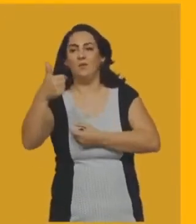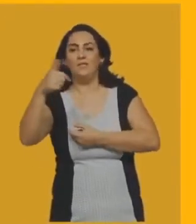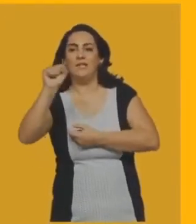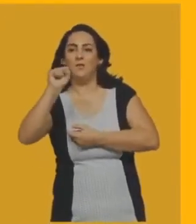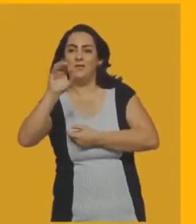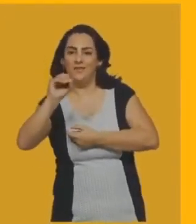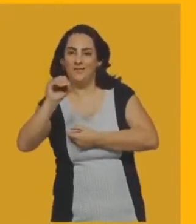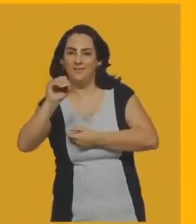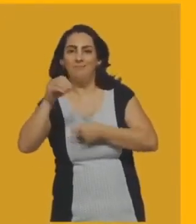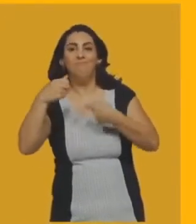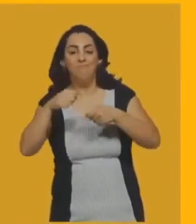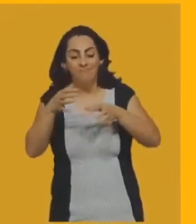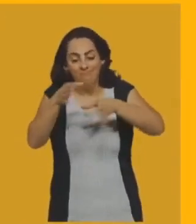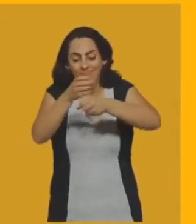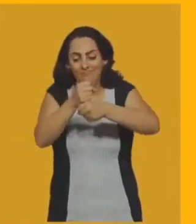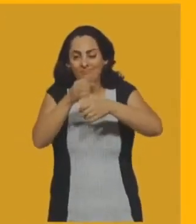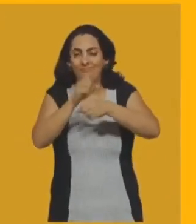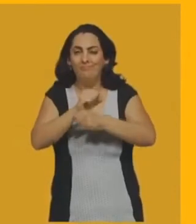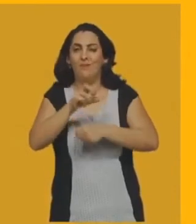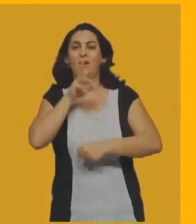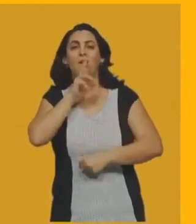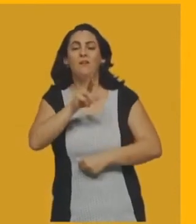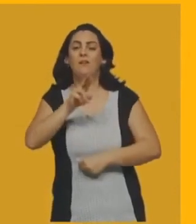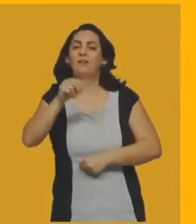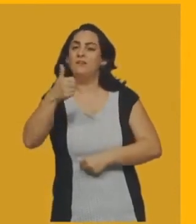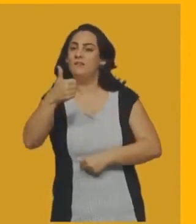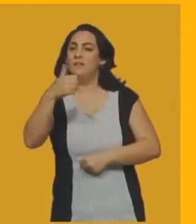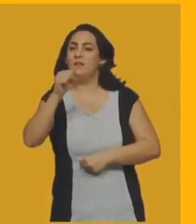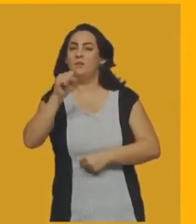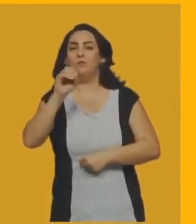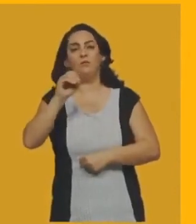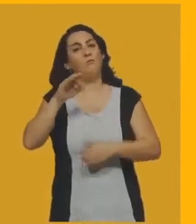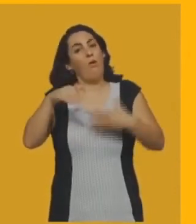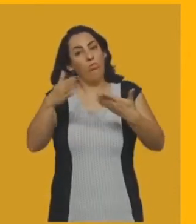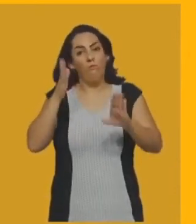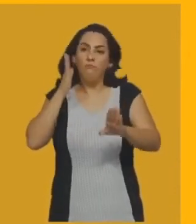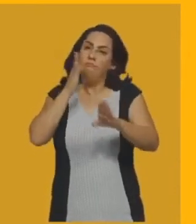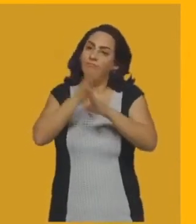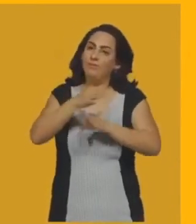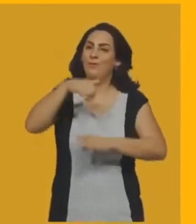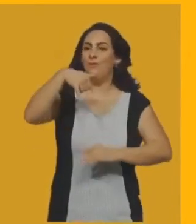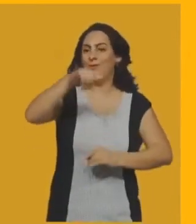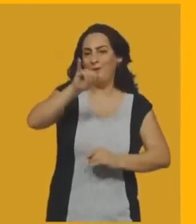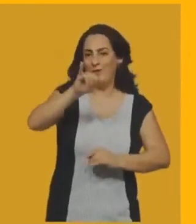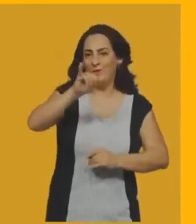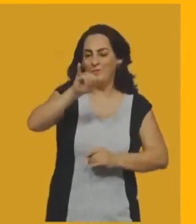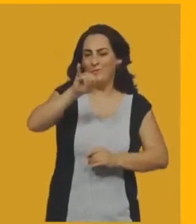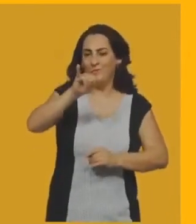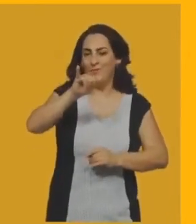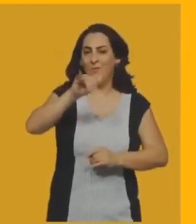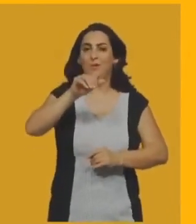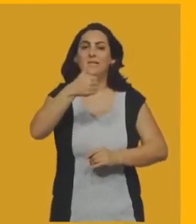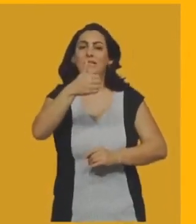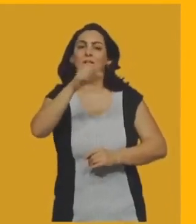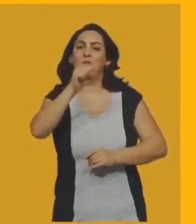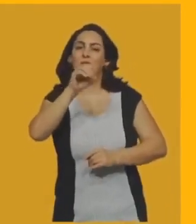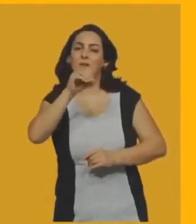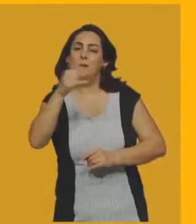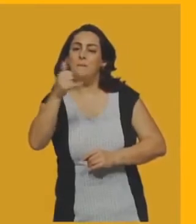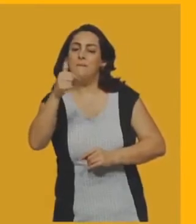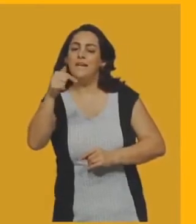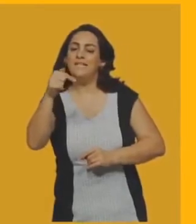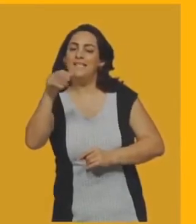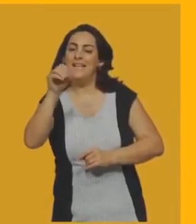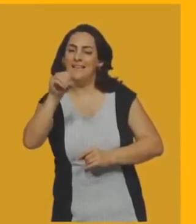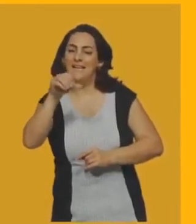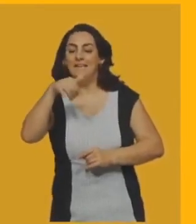70 graus é igual a quanto? 180 graus. Eles somam 180 graus. E aí, eu posso descobrir